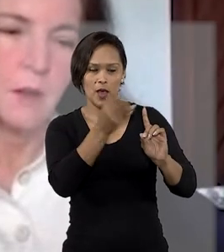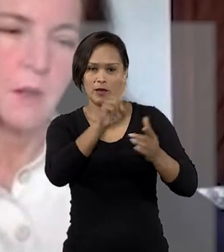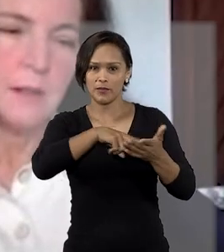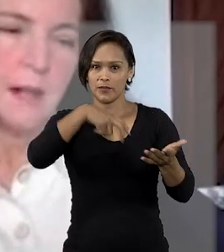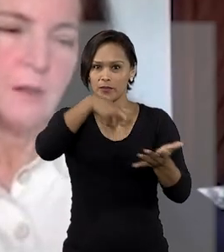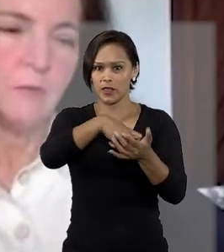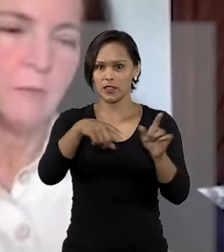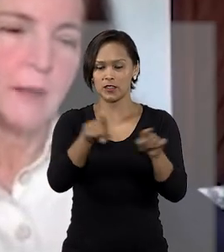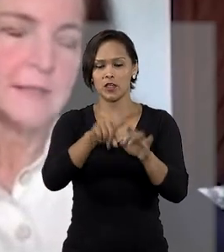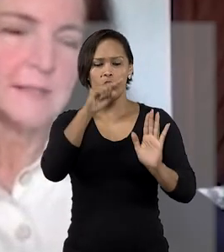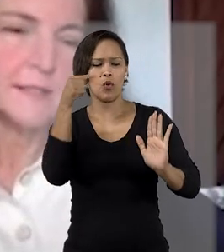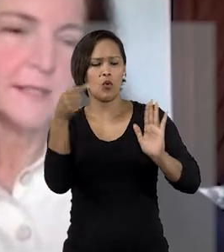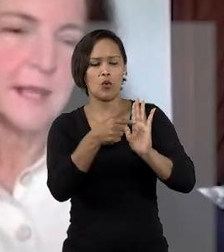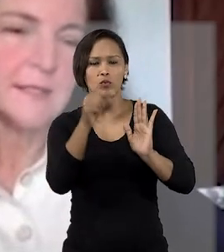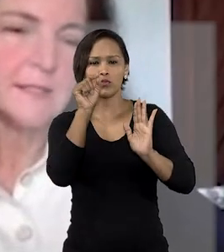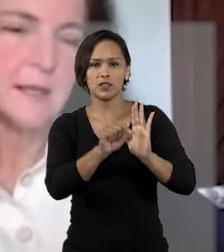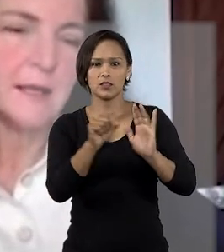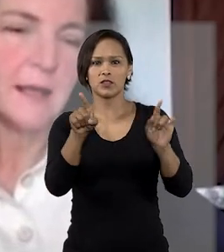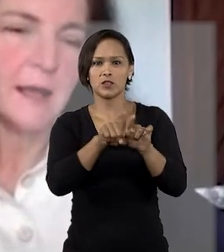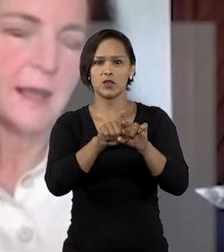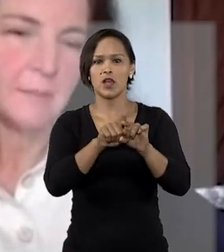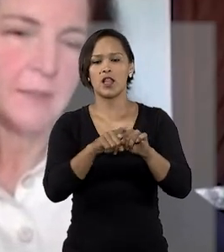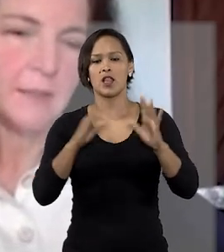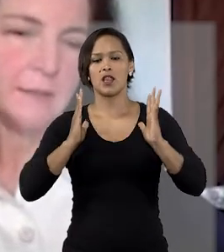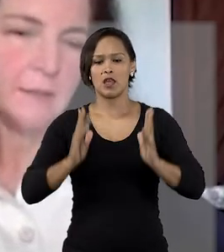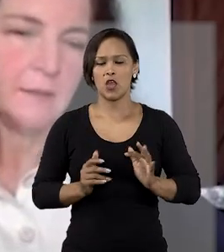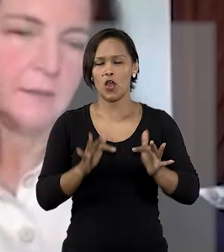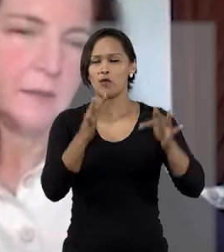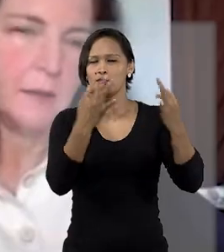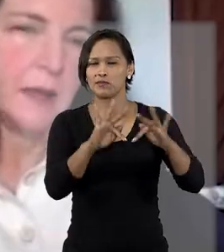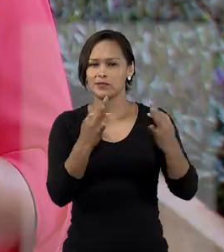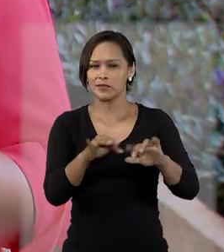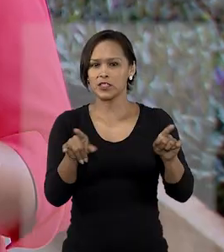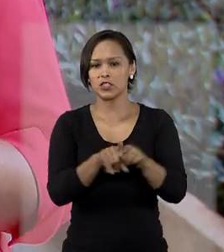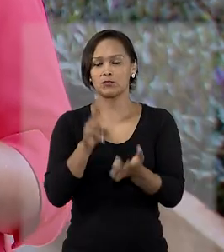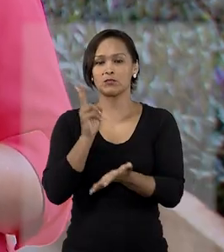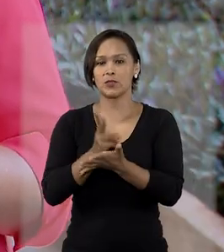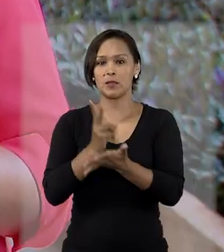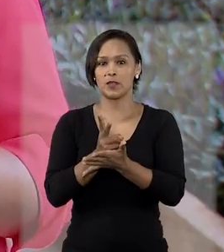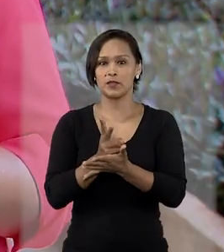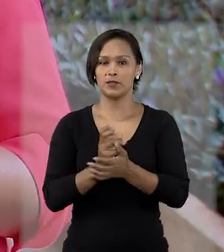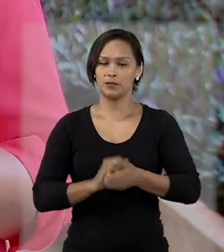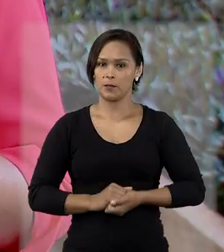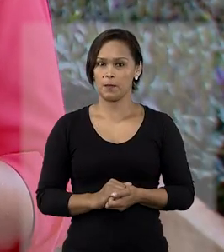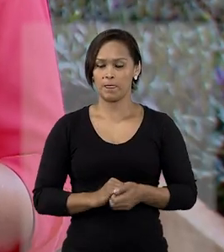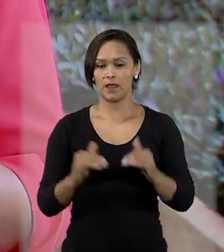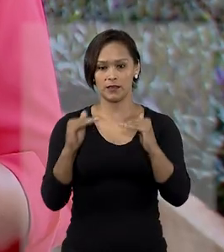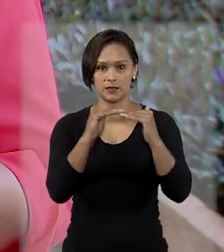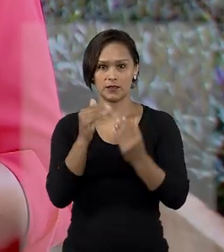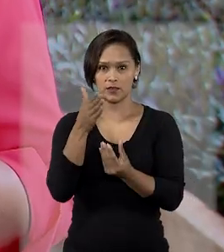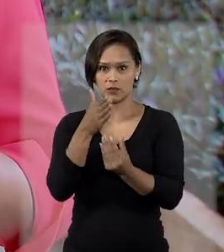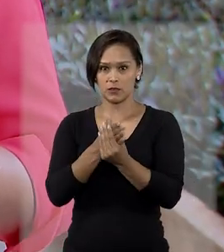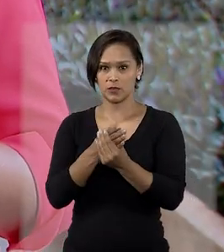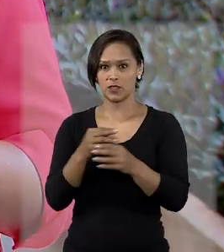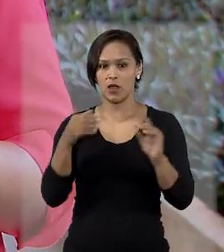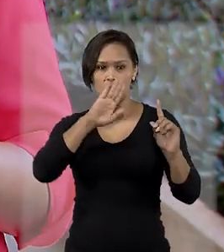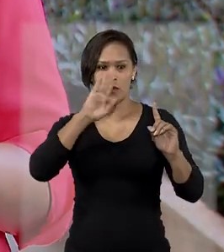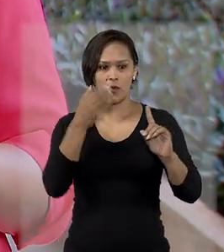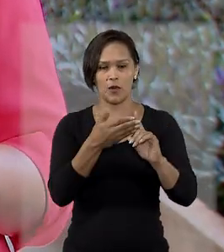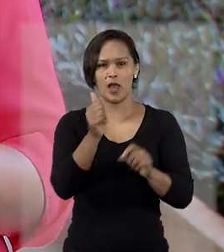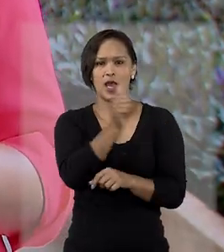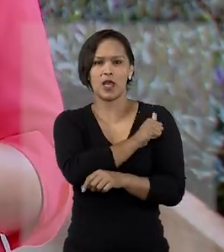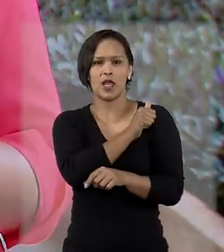a acusação de lesão corporal com resultado de deformidade permanente. De acordo com o processo, o réu era aluno de uma